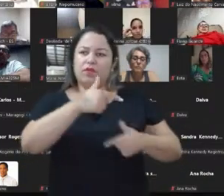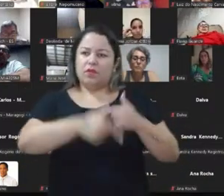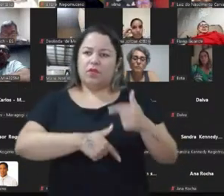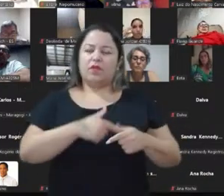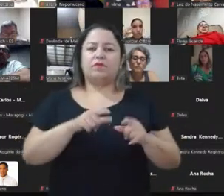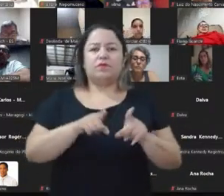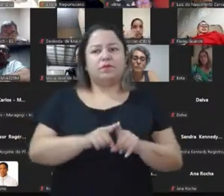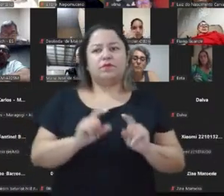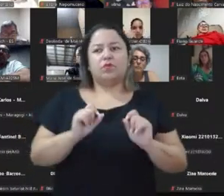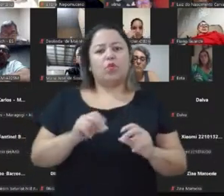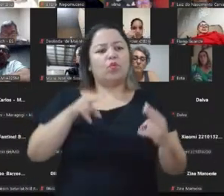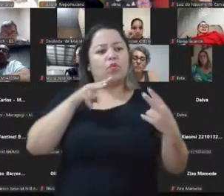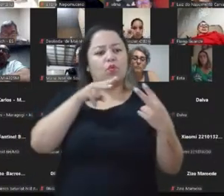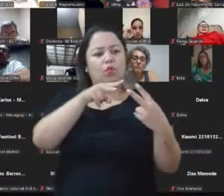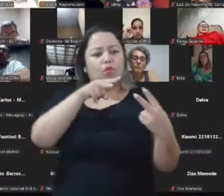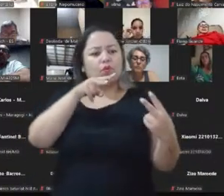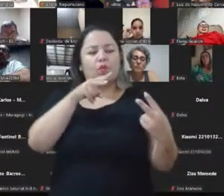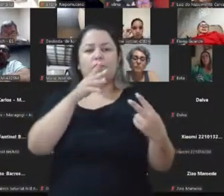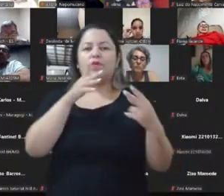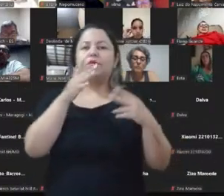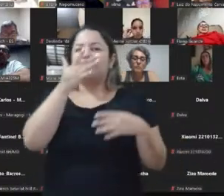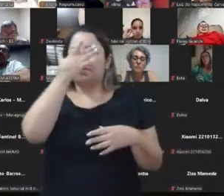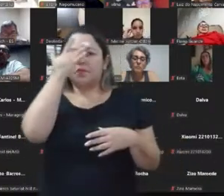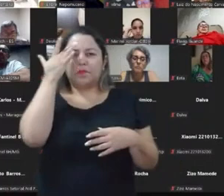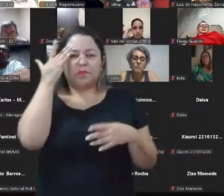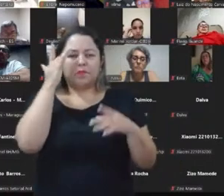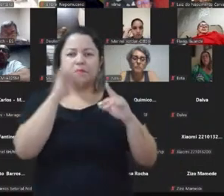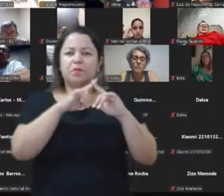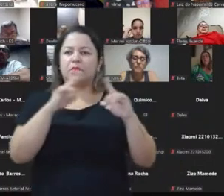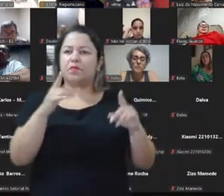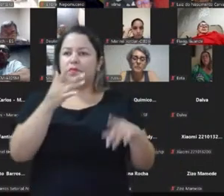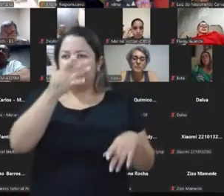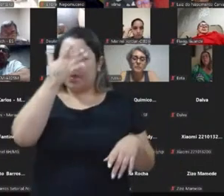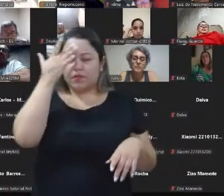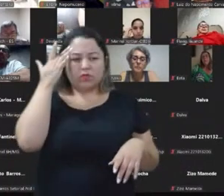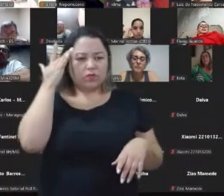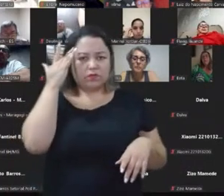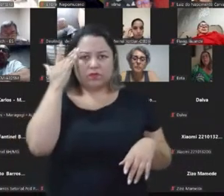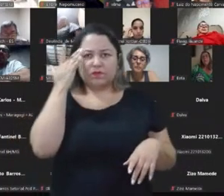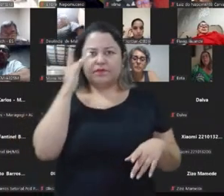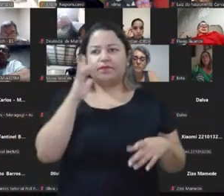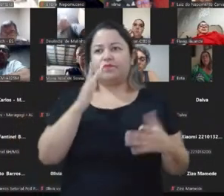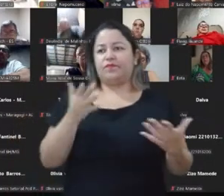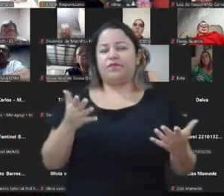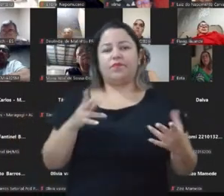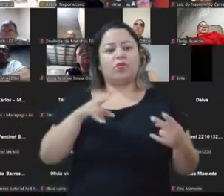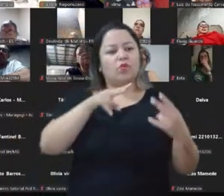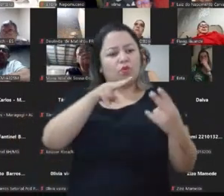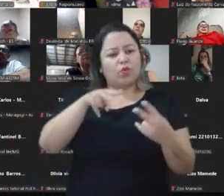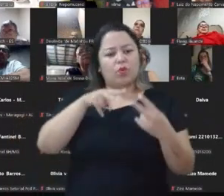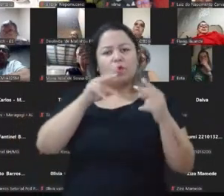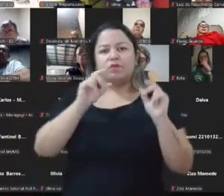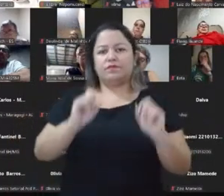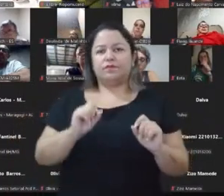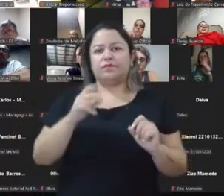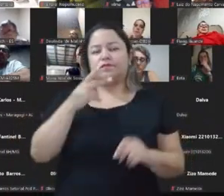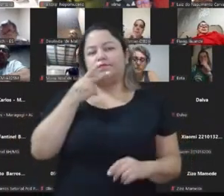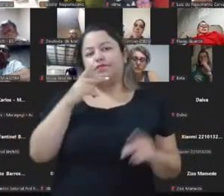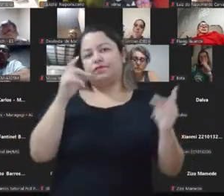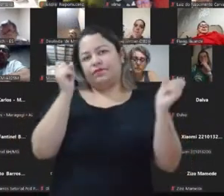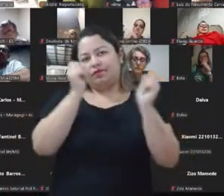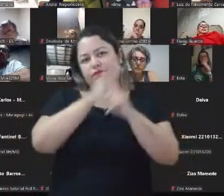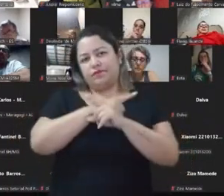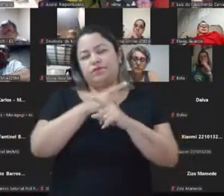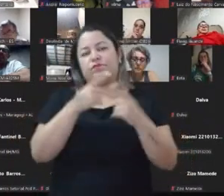ir lá, fazer o olho no olho, mas cadê? Onde estão essas pessoas para a gente fazer o olho no olho? E isso diz muito sobre a nossa dificuldade de